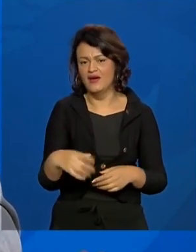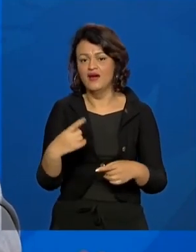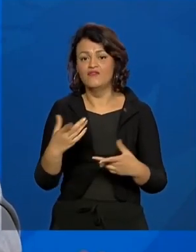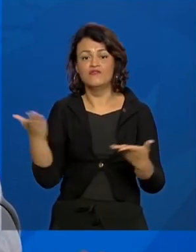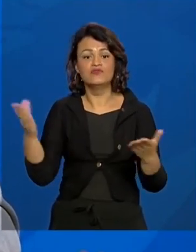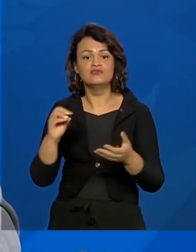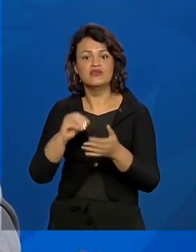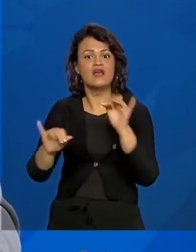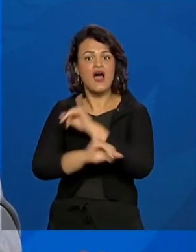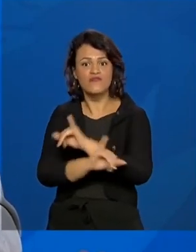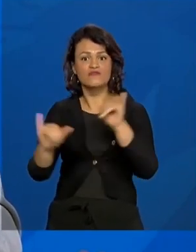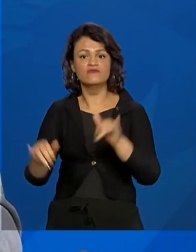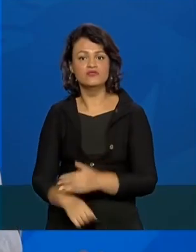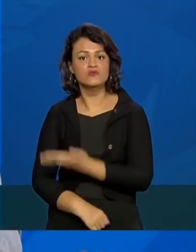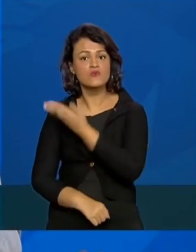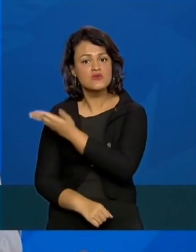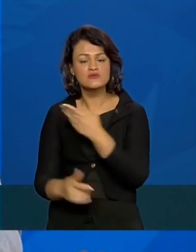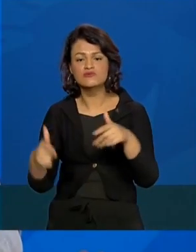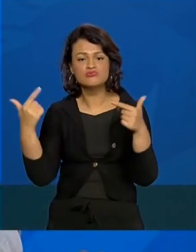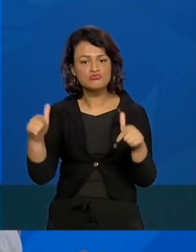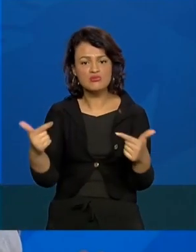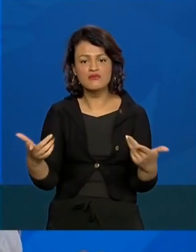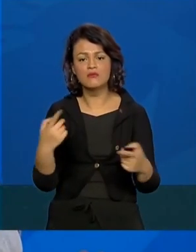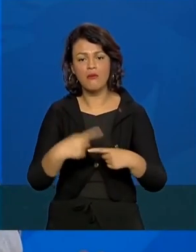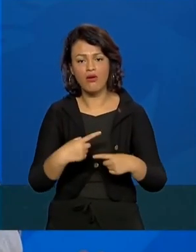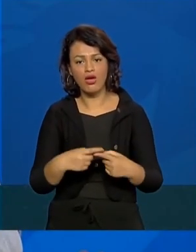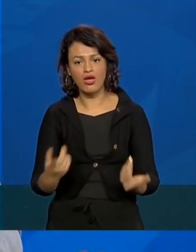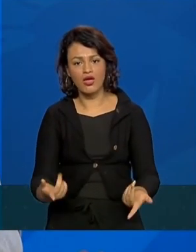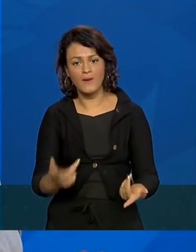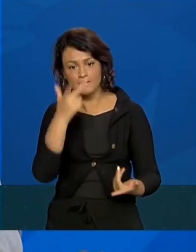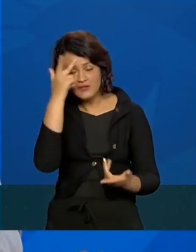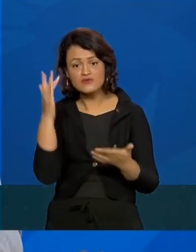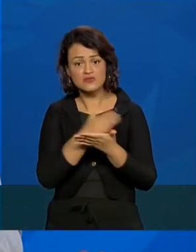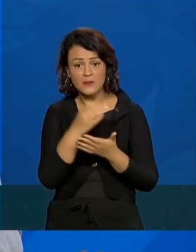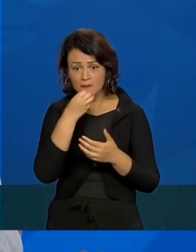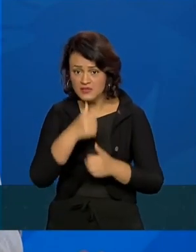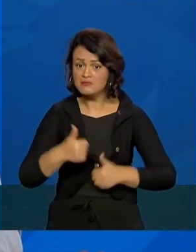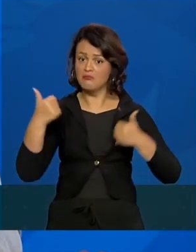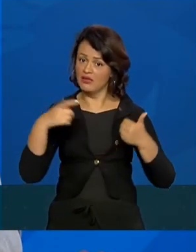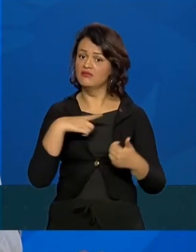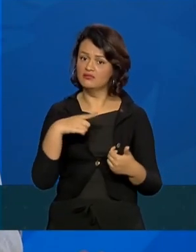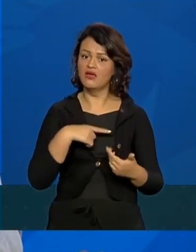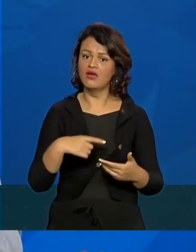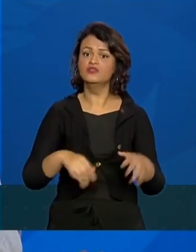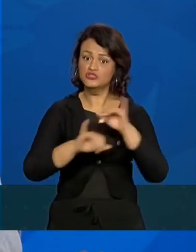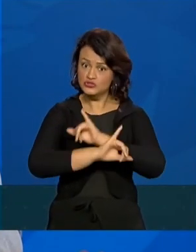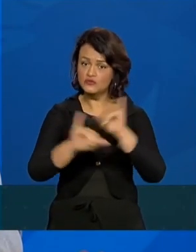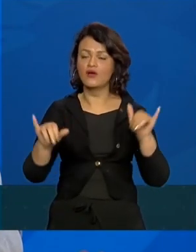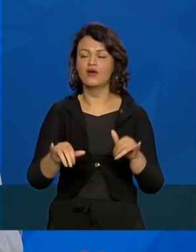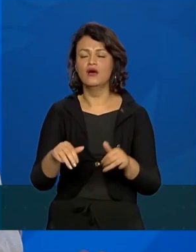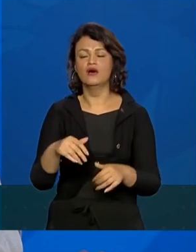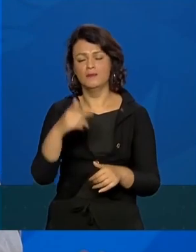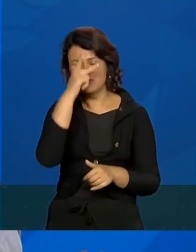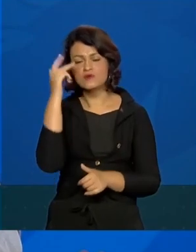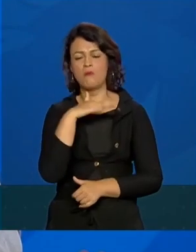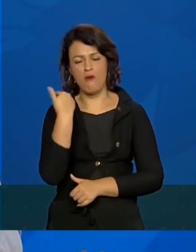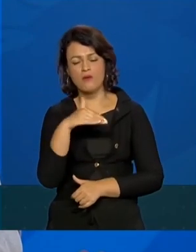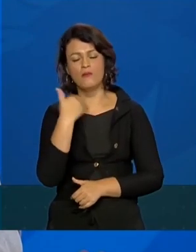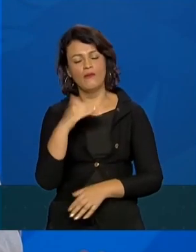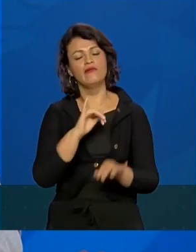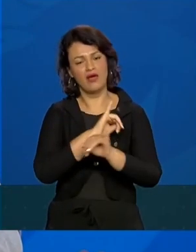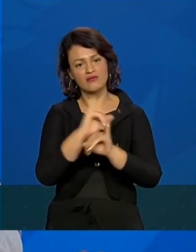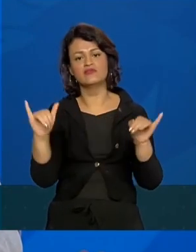não divulgar o número dos curados em recuperação? Também. Divulgar o número de mortos faz parte.